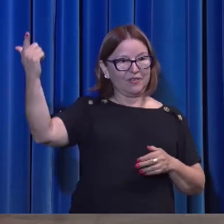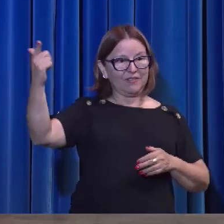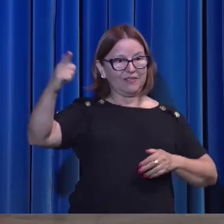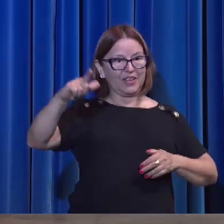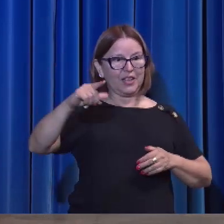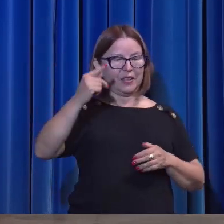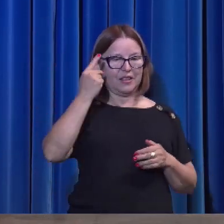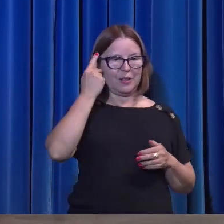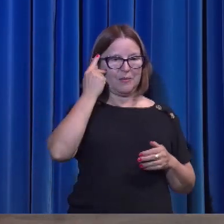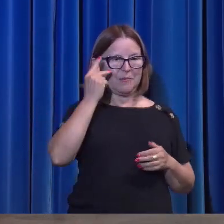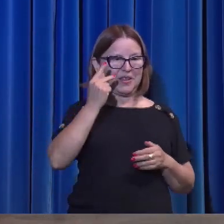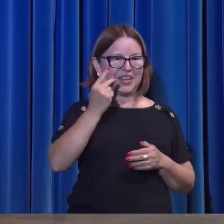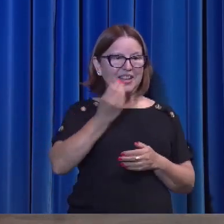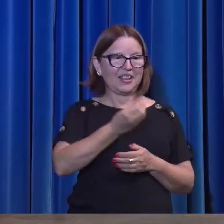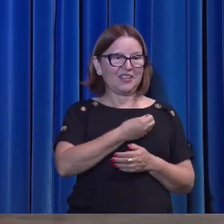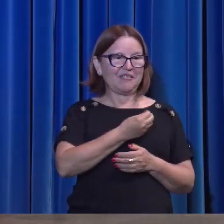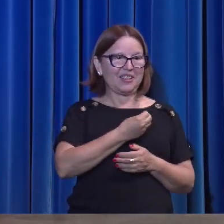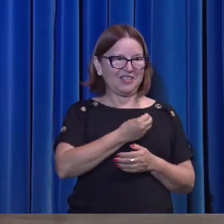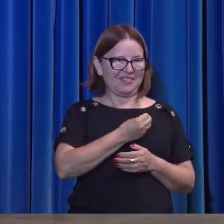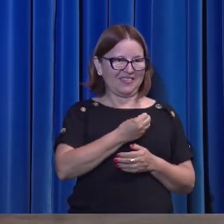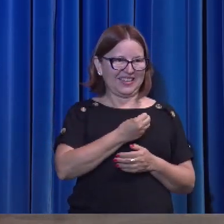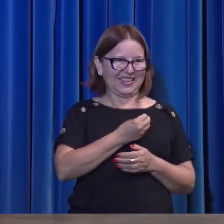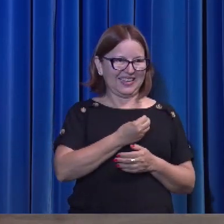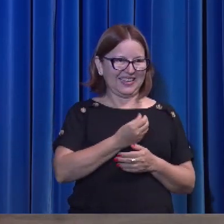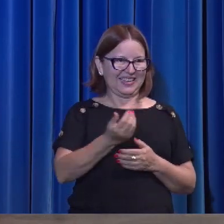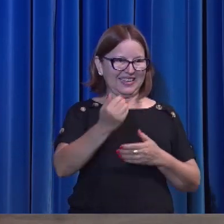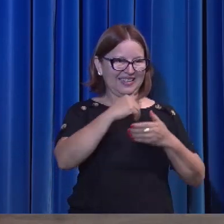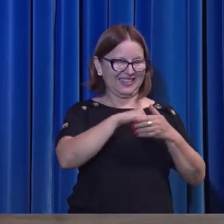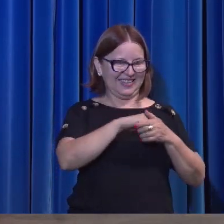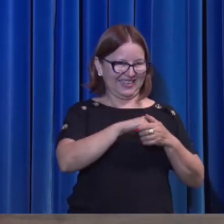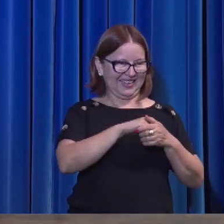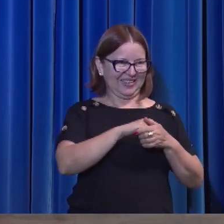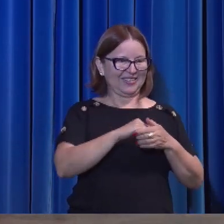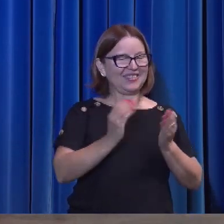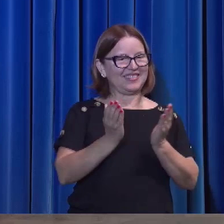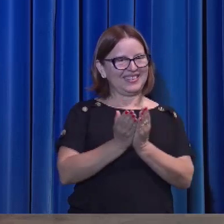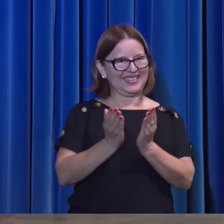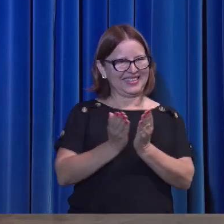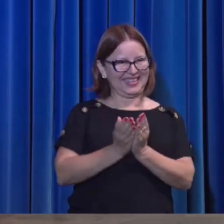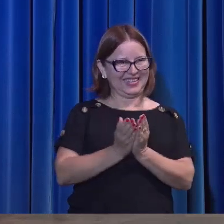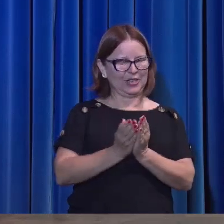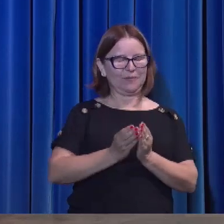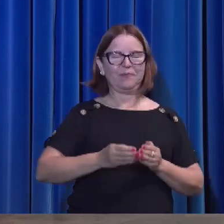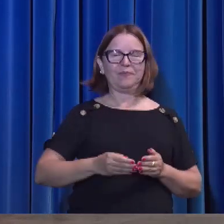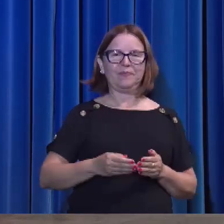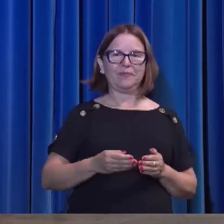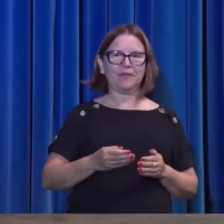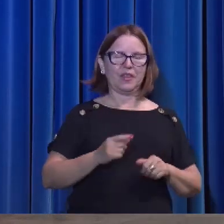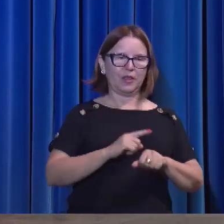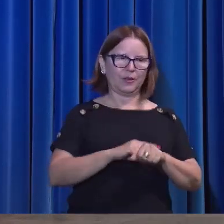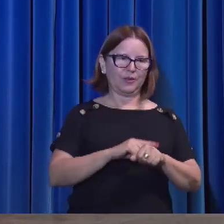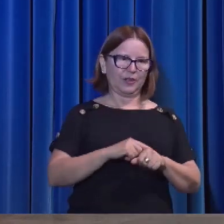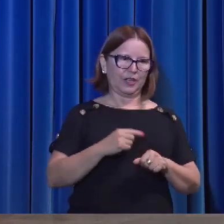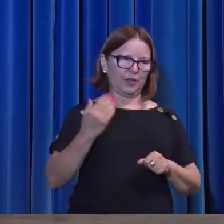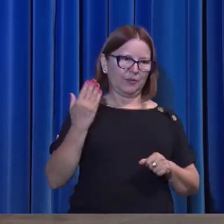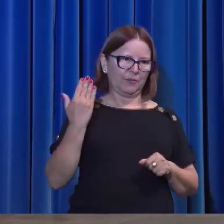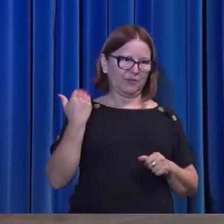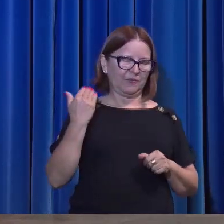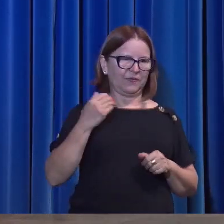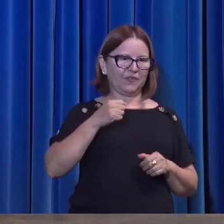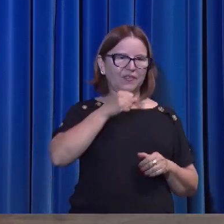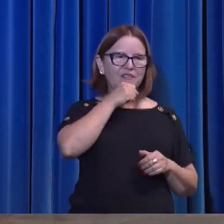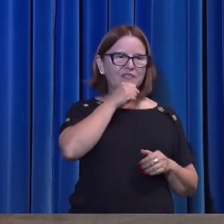habitar nos crentes. No Antigo Testamento, o Espírito Santo